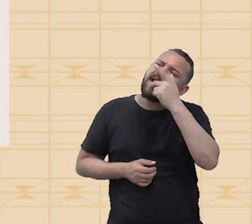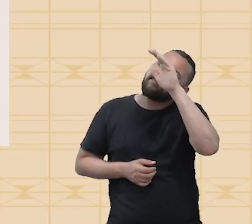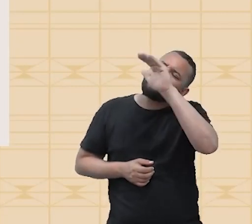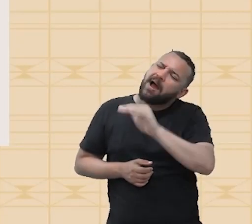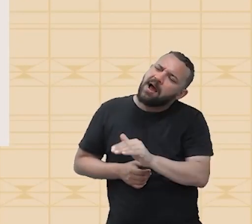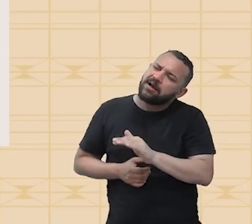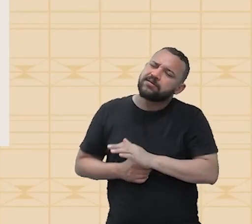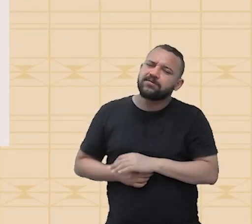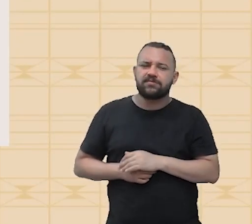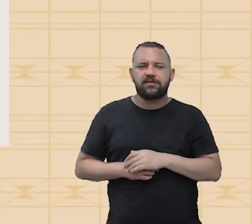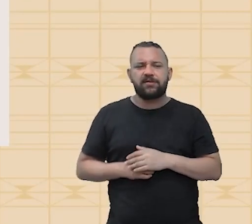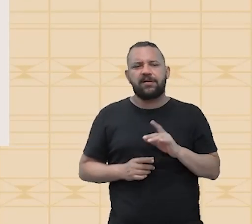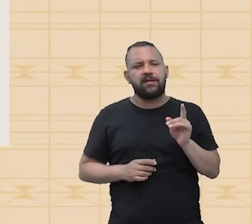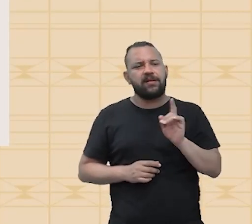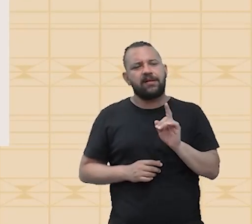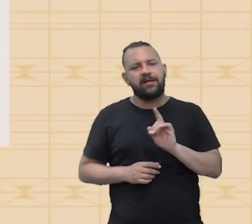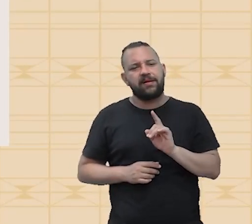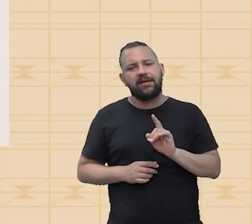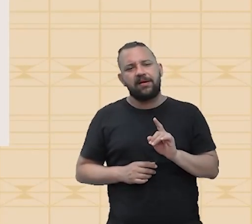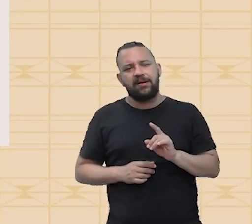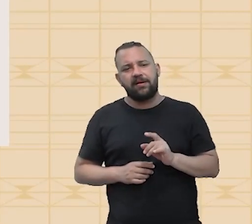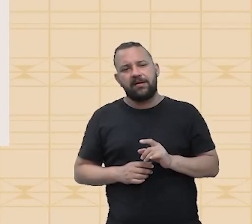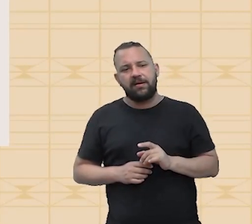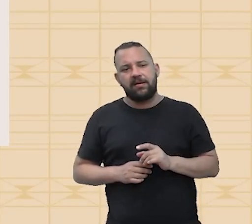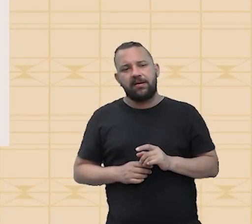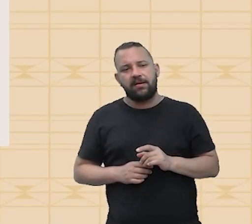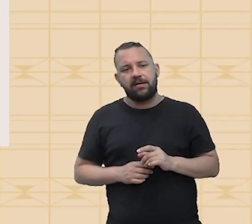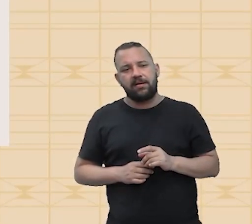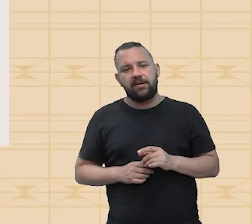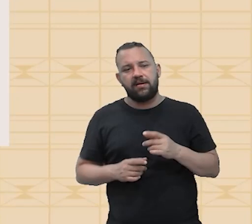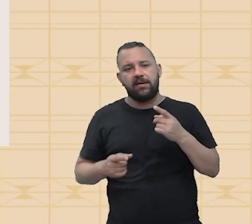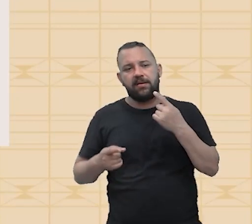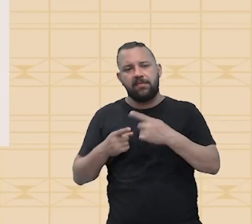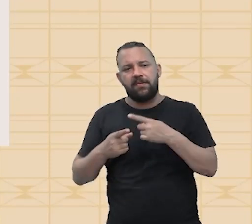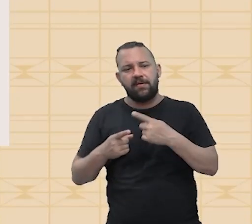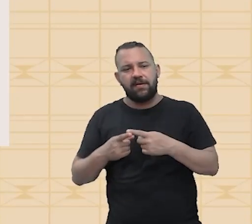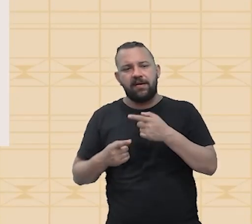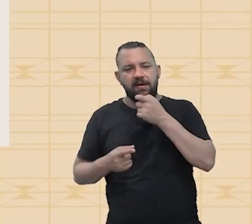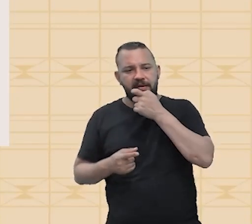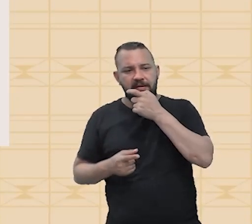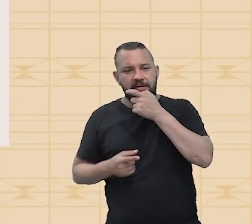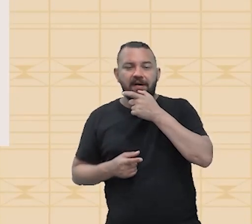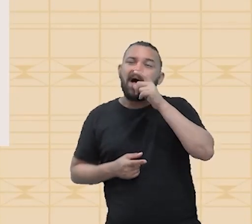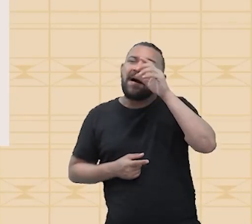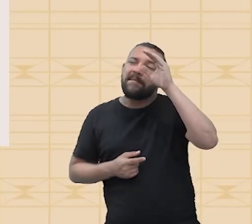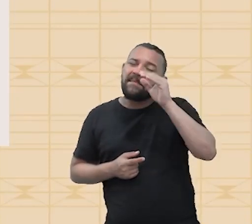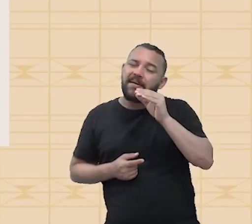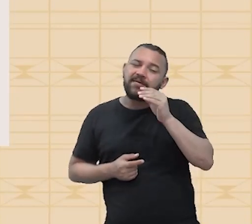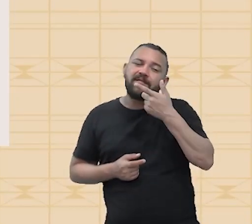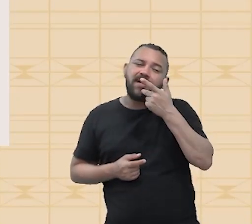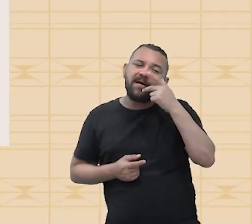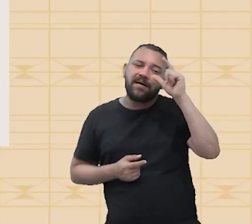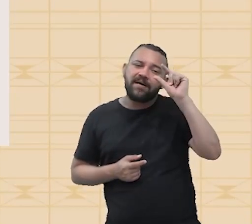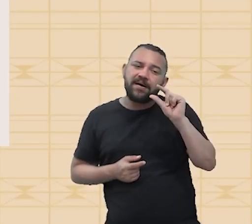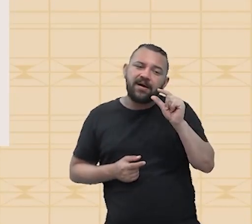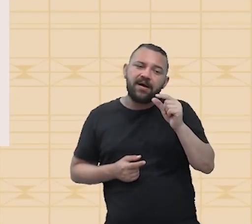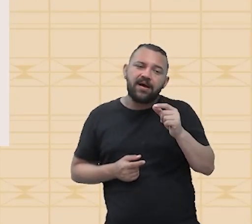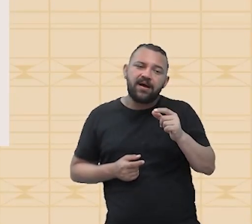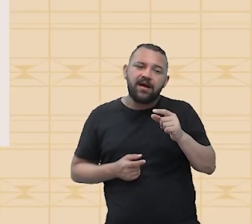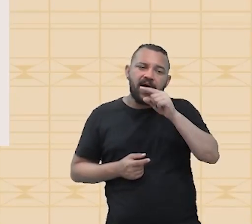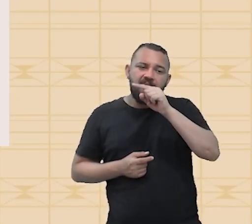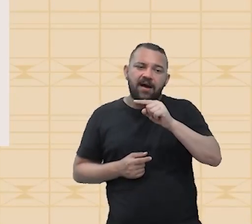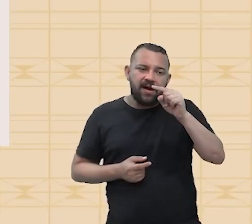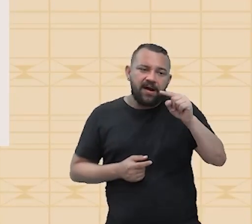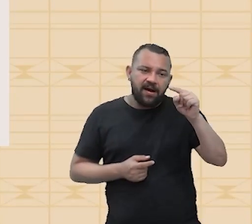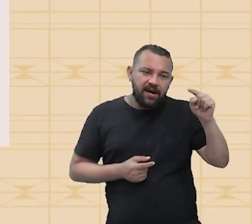alto. Aí você vai responder para a pessoa desse jeito. Porque falhar baixo não é falhar baixinho. Falhar baixo é reduzir a frequência.